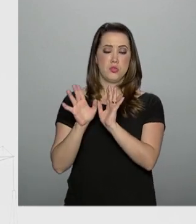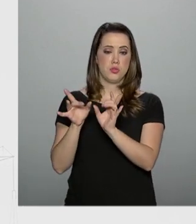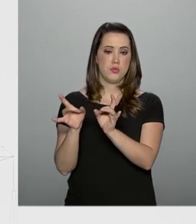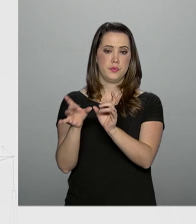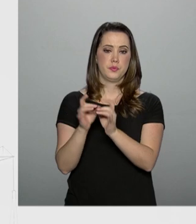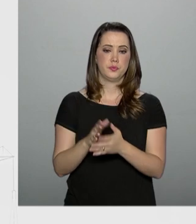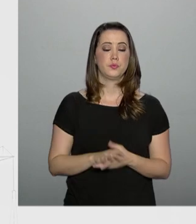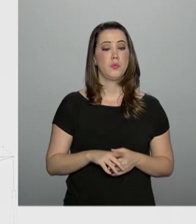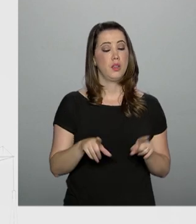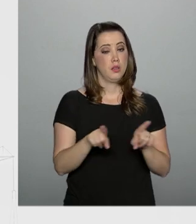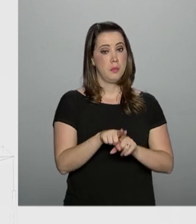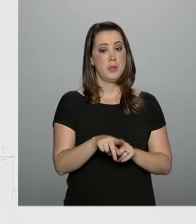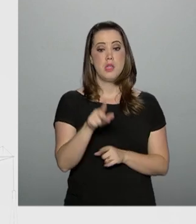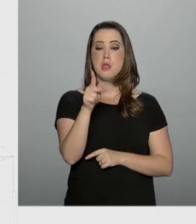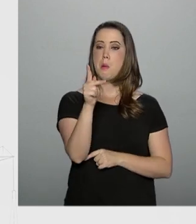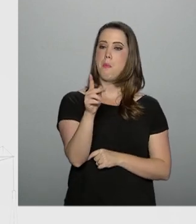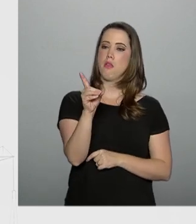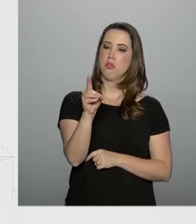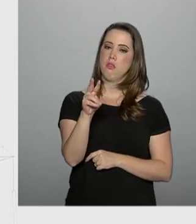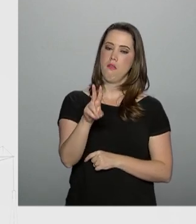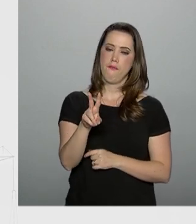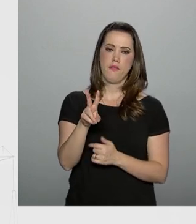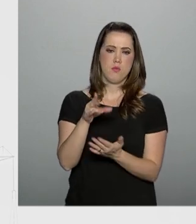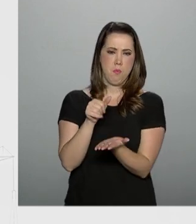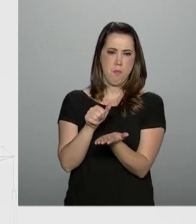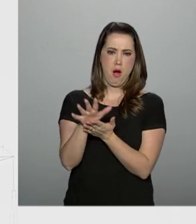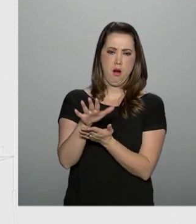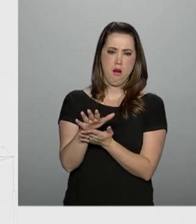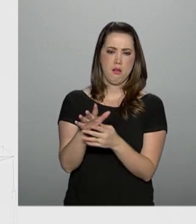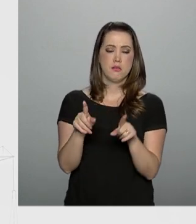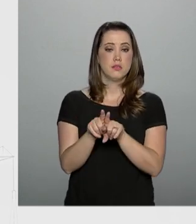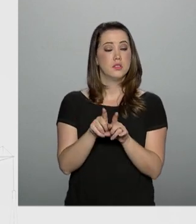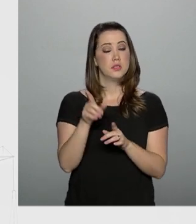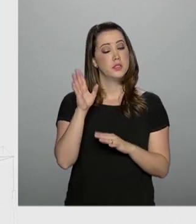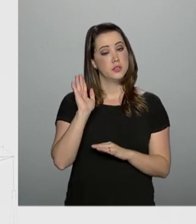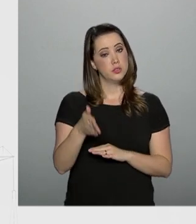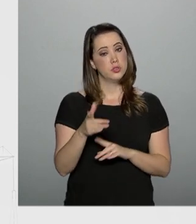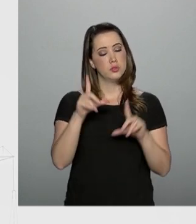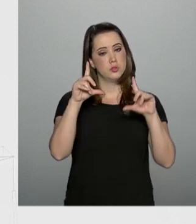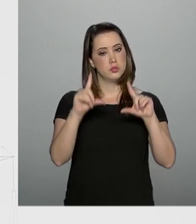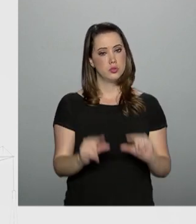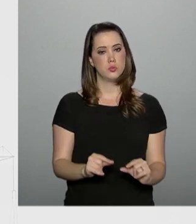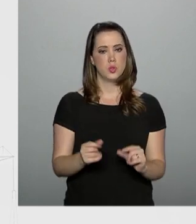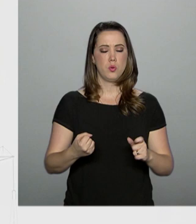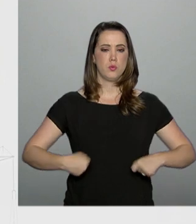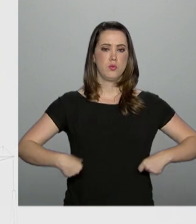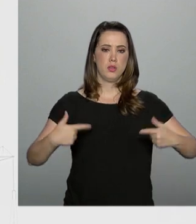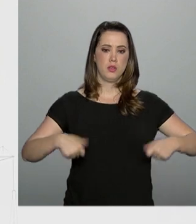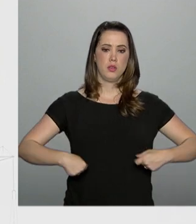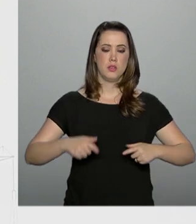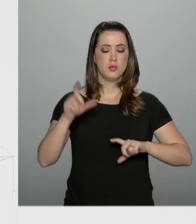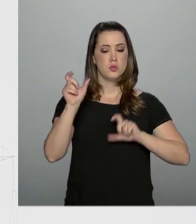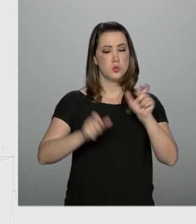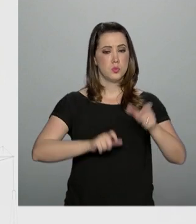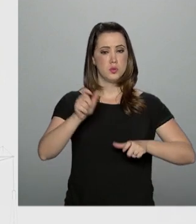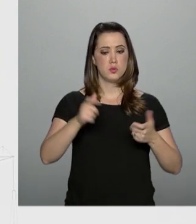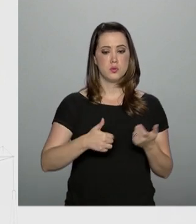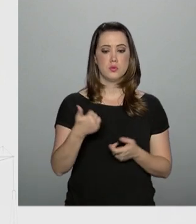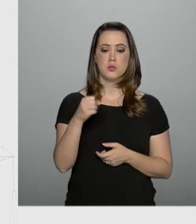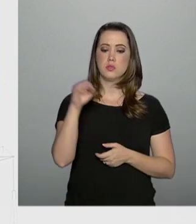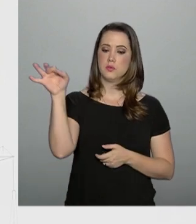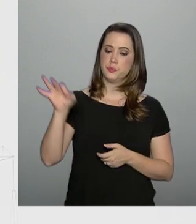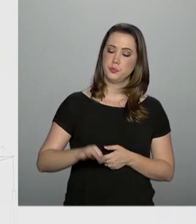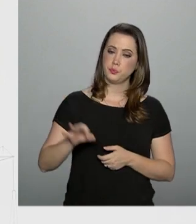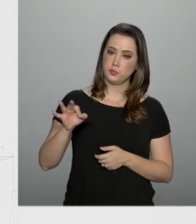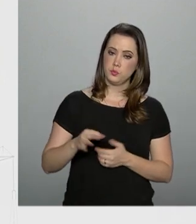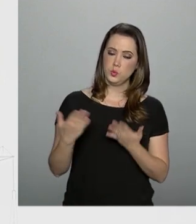desligamento de empregados e as medidas de gestão resultaram em uma redução de custo de pessoal de cerca de 18